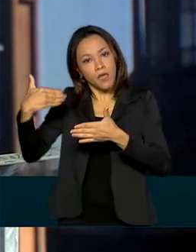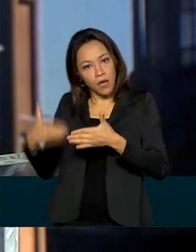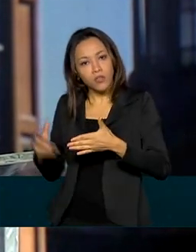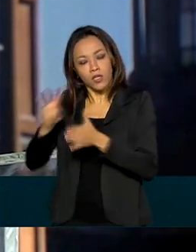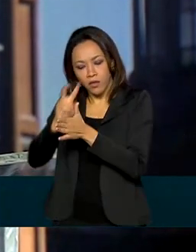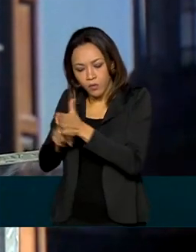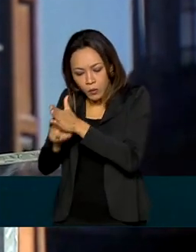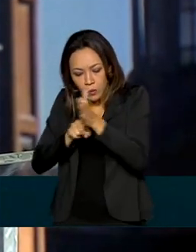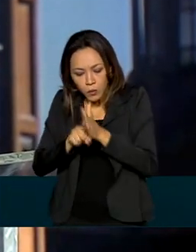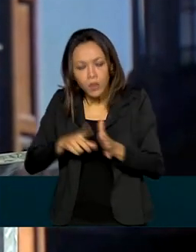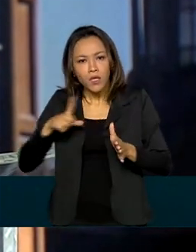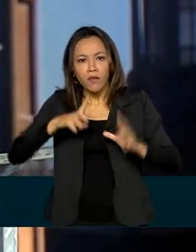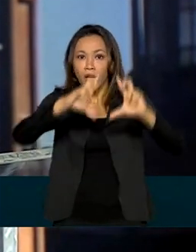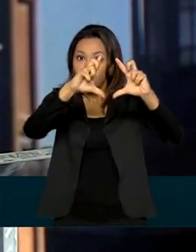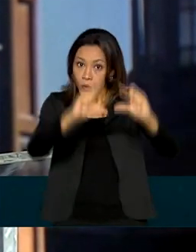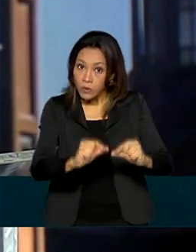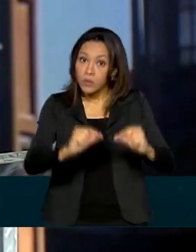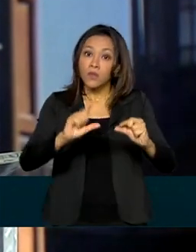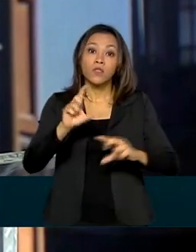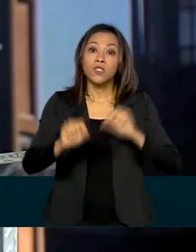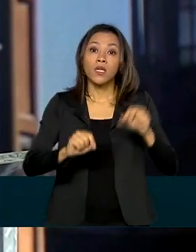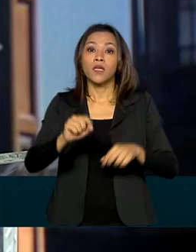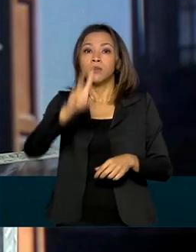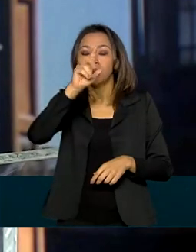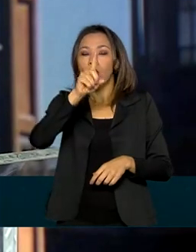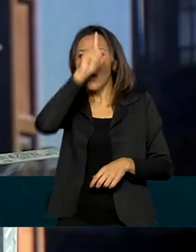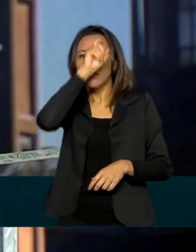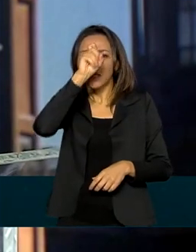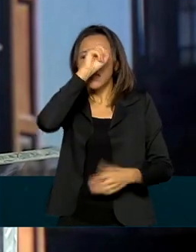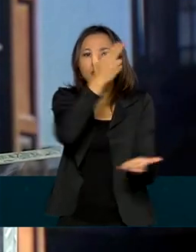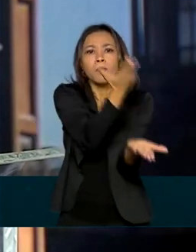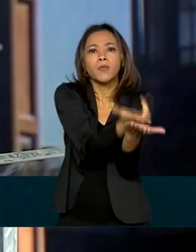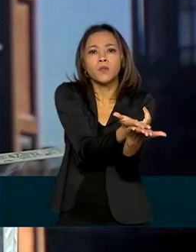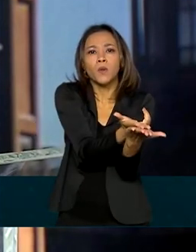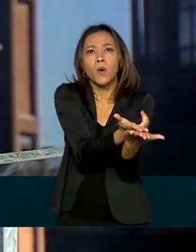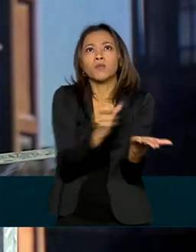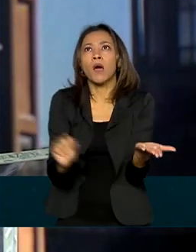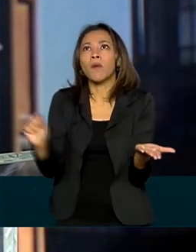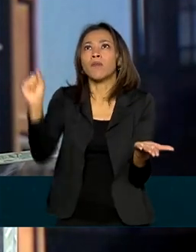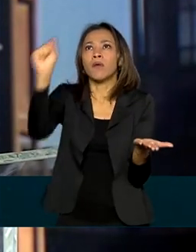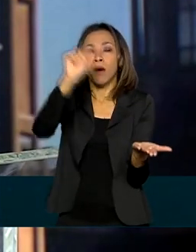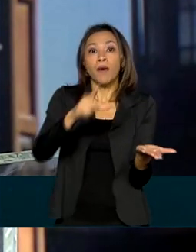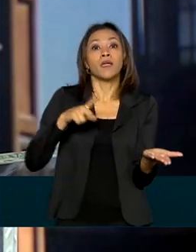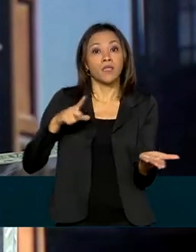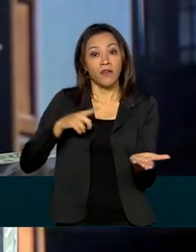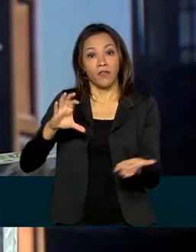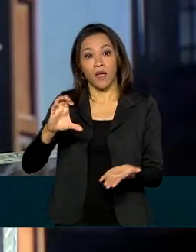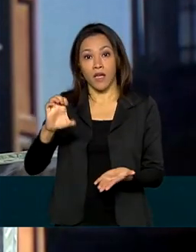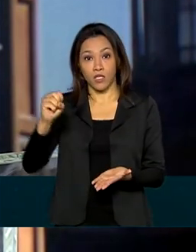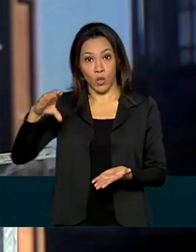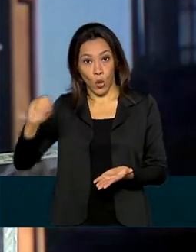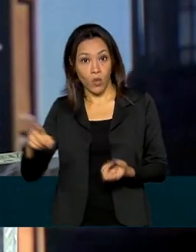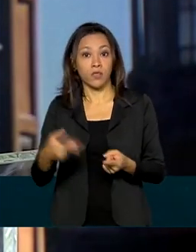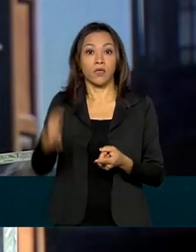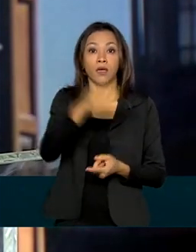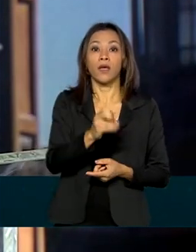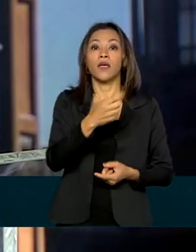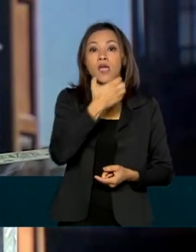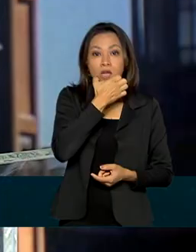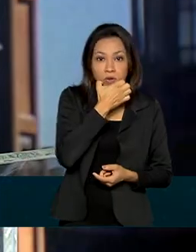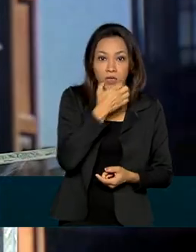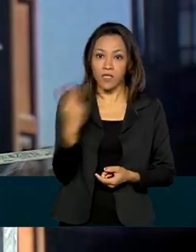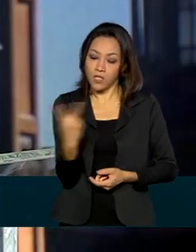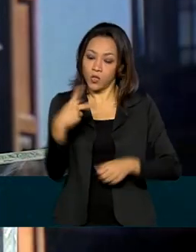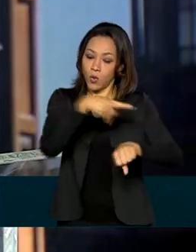drástica de hospitalização, como é o caso já apontado na Escócia e no Reino Unido, que são países que também